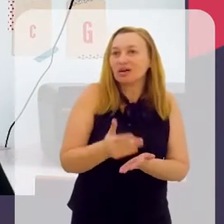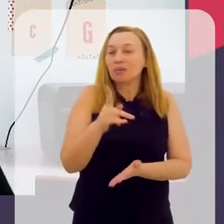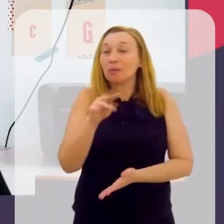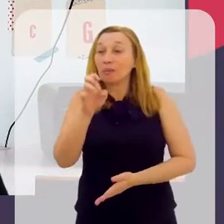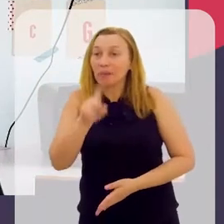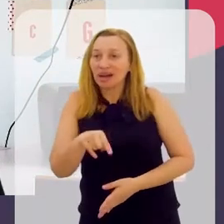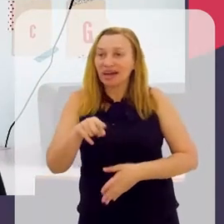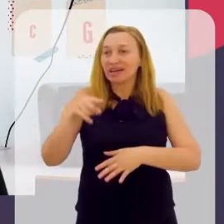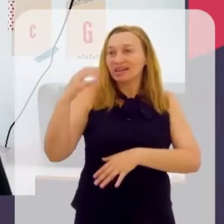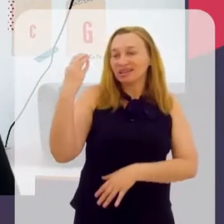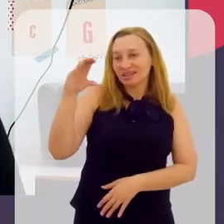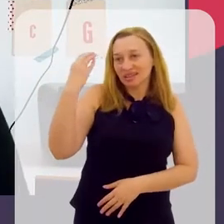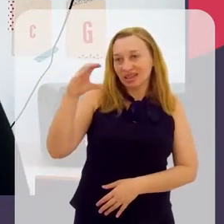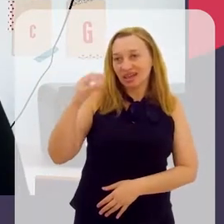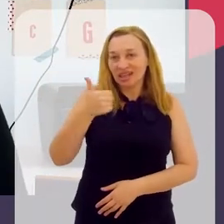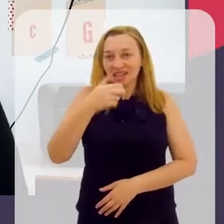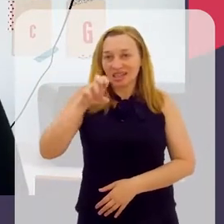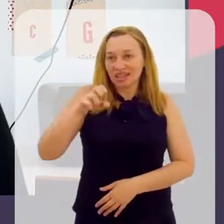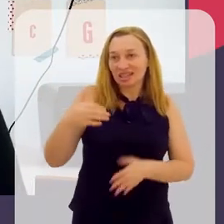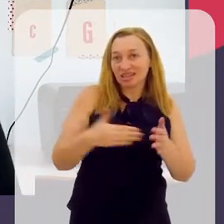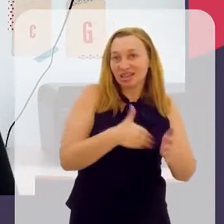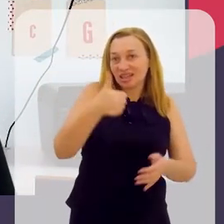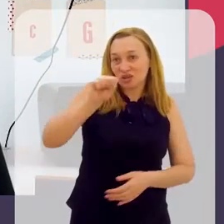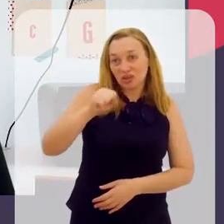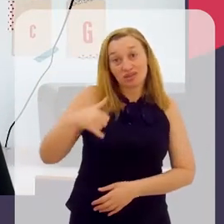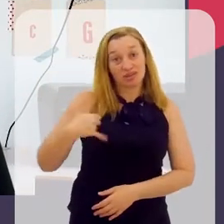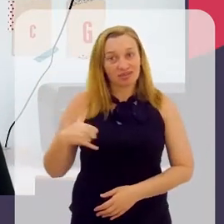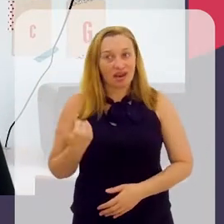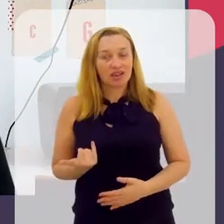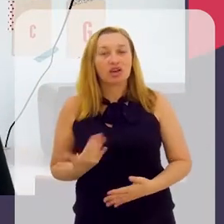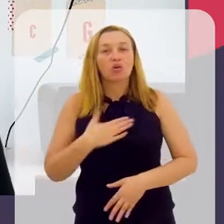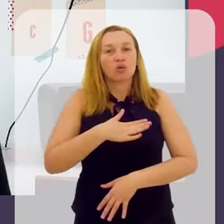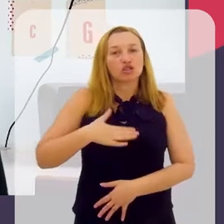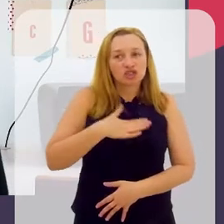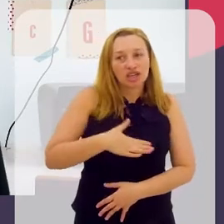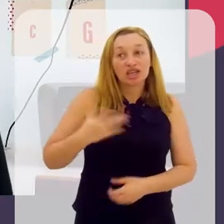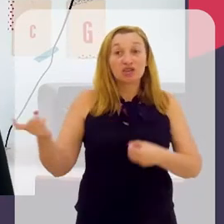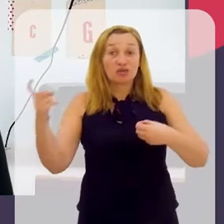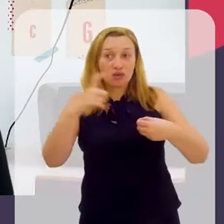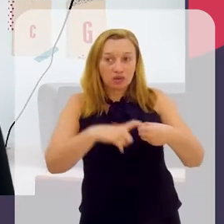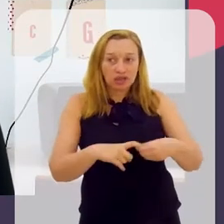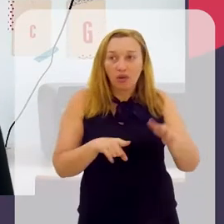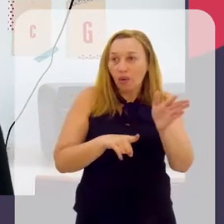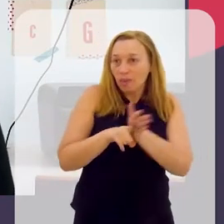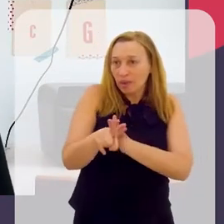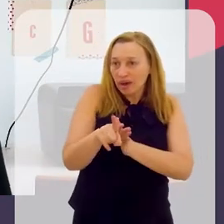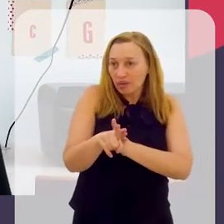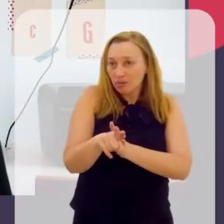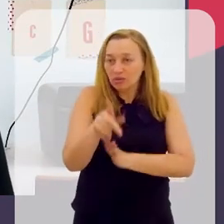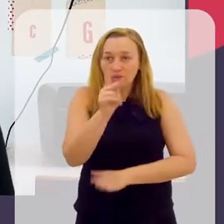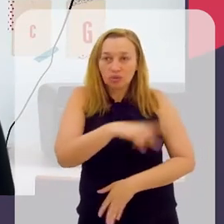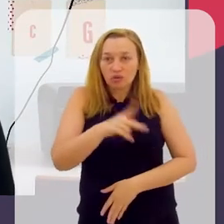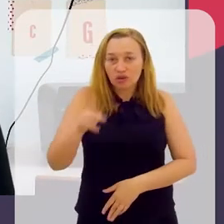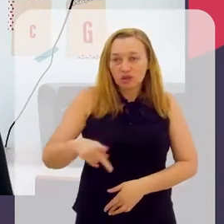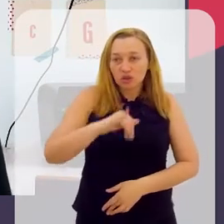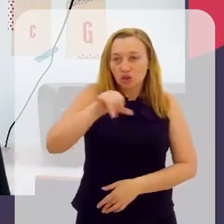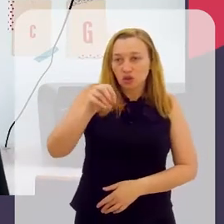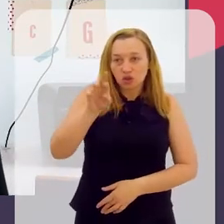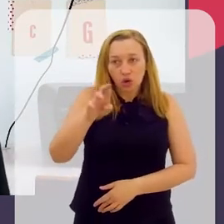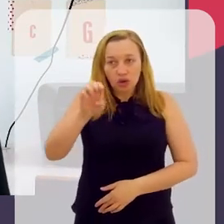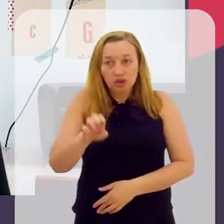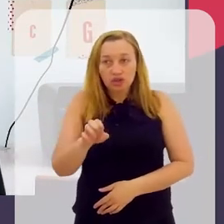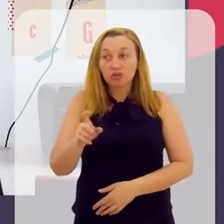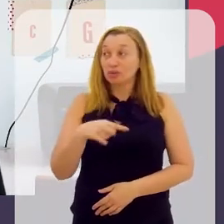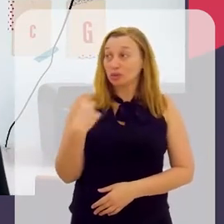-iniciação científica para estudantes de 15 a 18 anos. Eu gostaria de voltar com uma pergunta para o professor